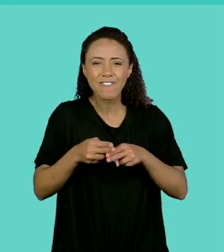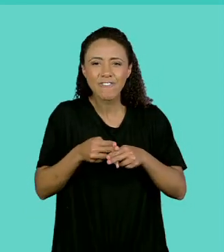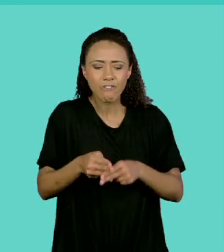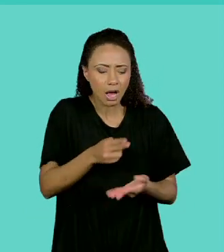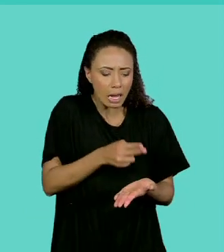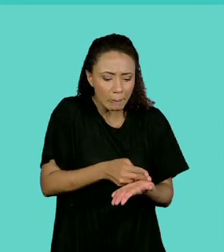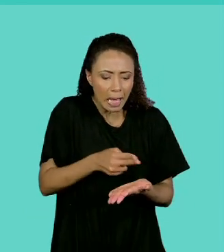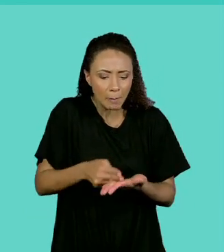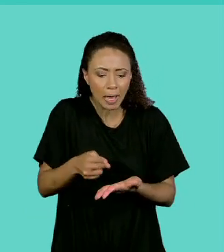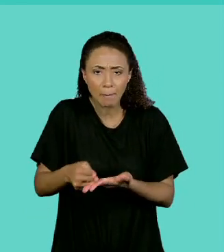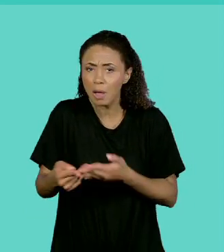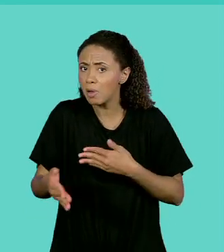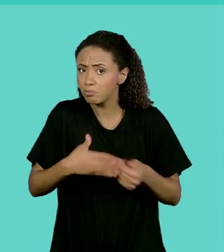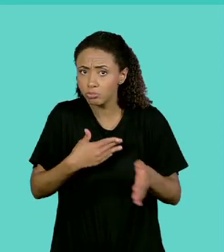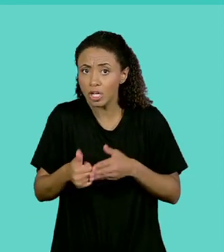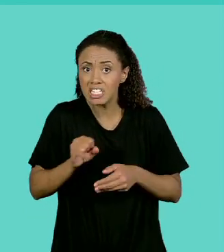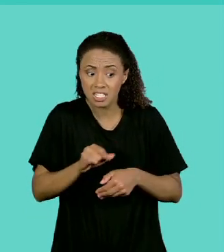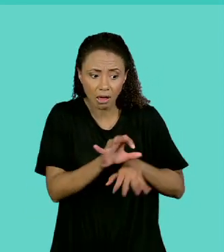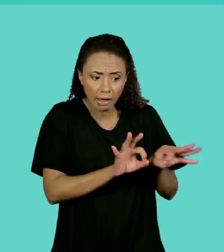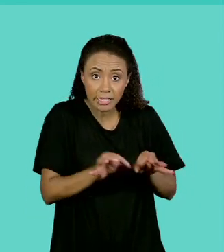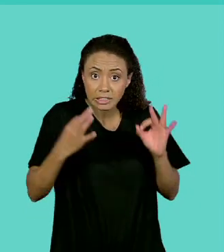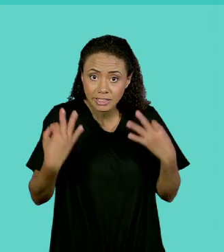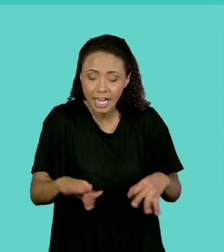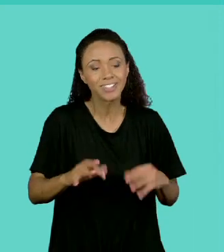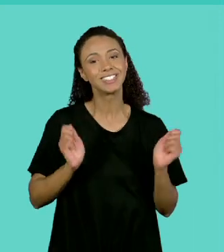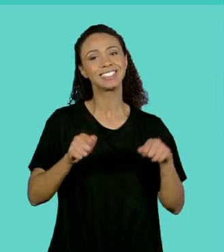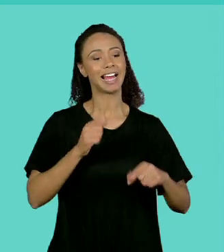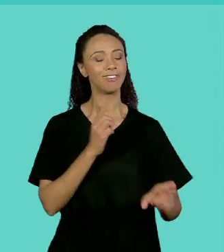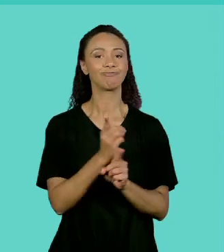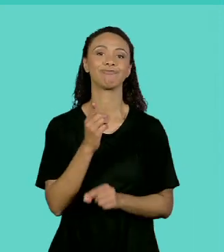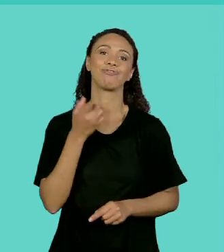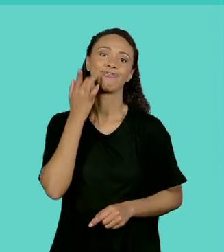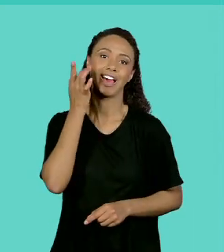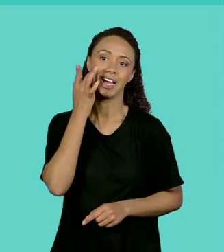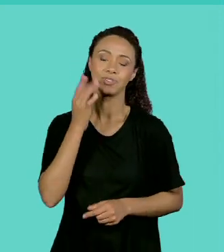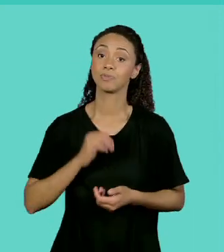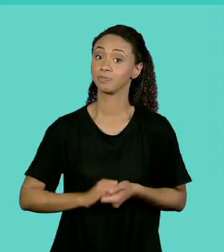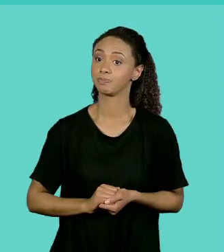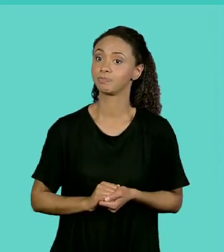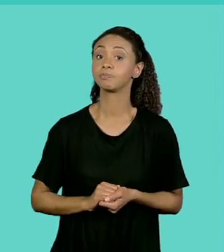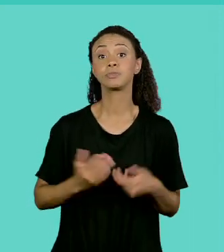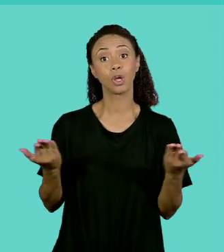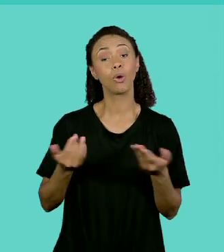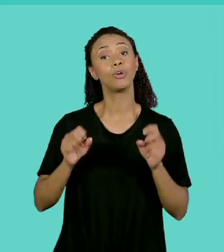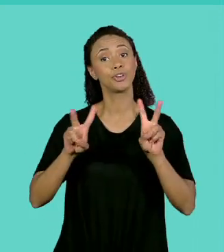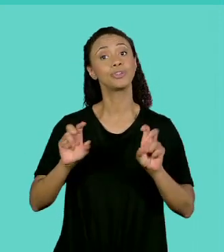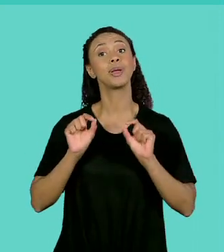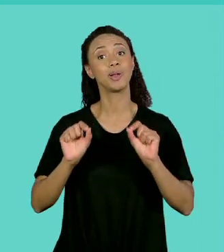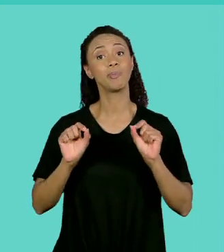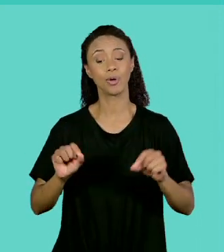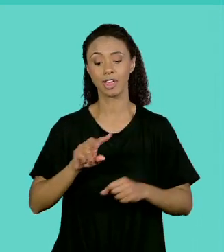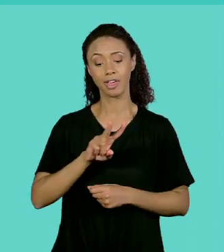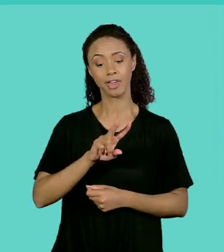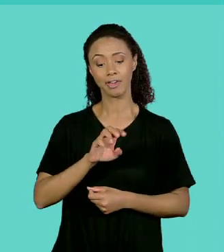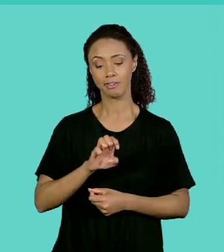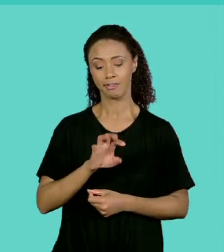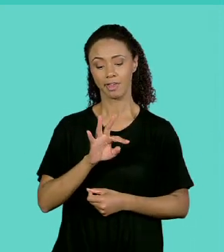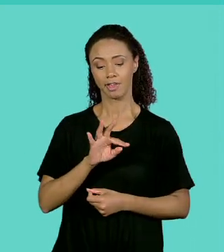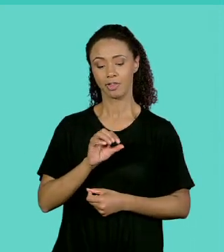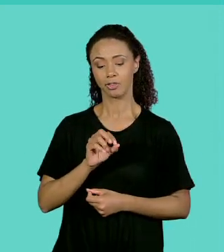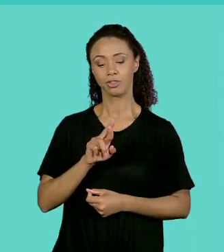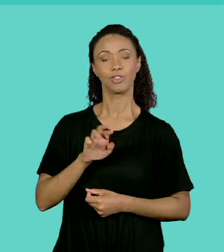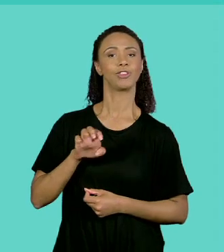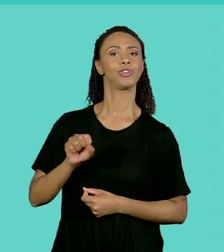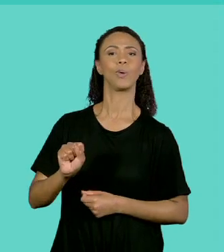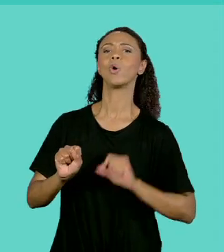facilidade de localizar o que precisa. E é sobre isso que nós vamos falar hoje, sobre vetores, que é uma maneira de separarmos compartimentos na